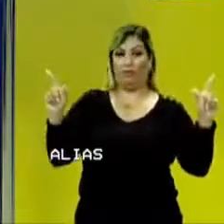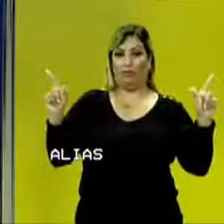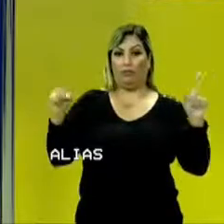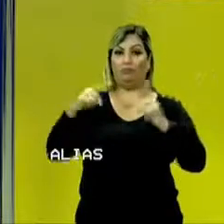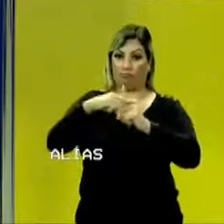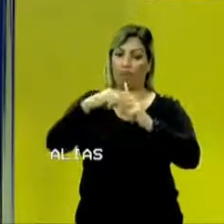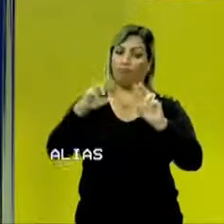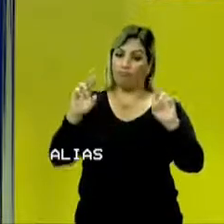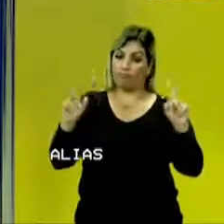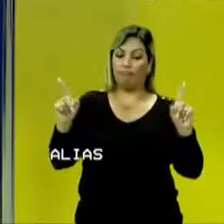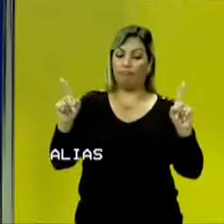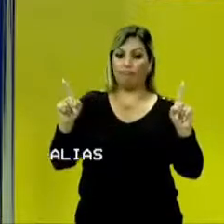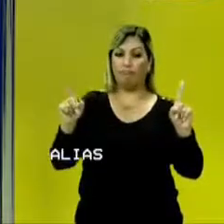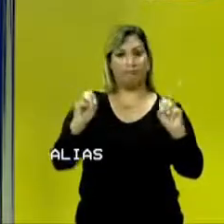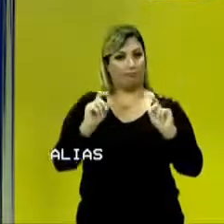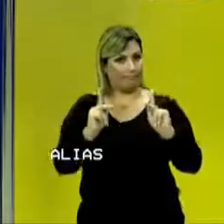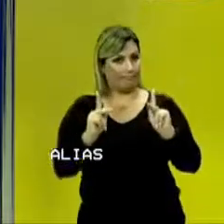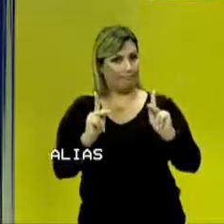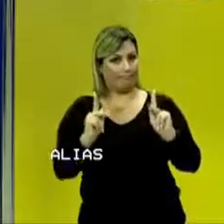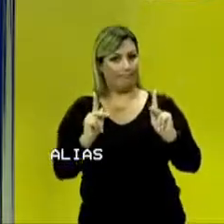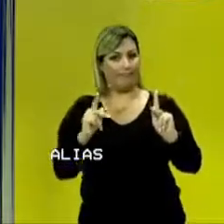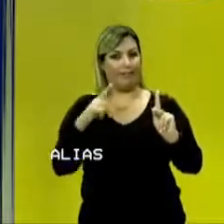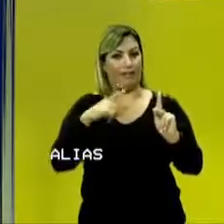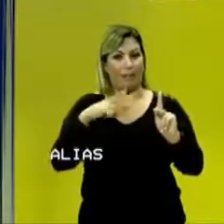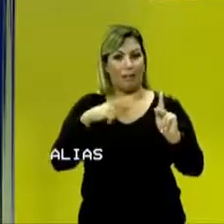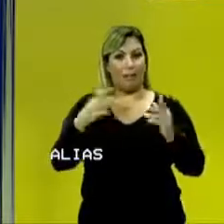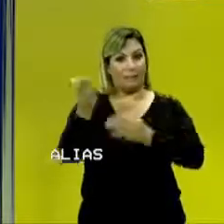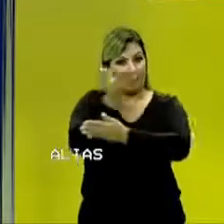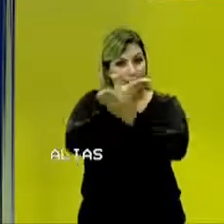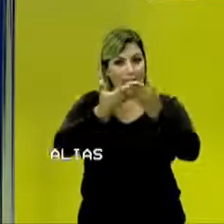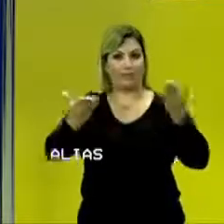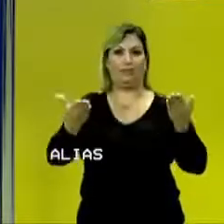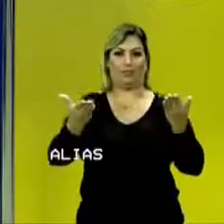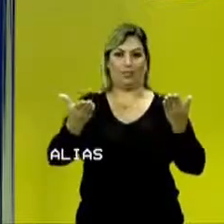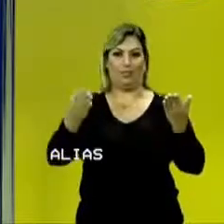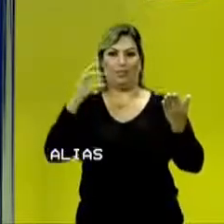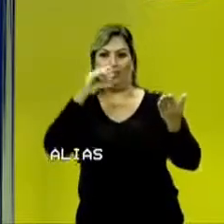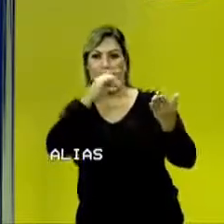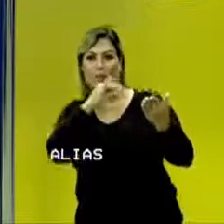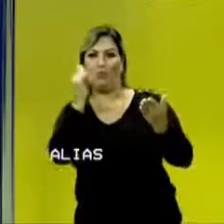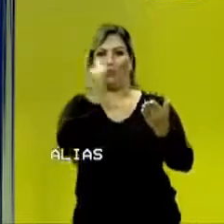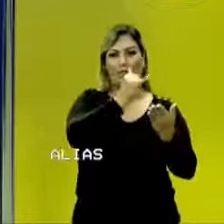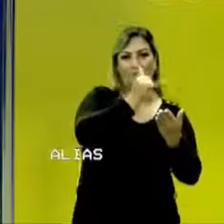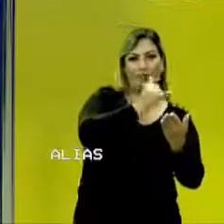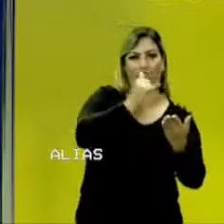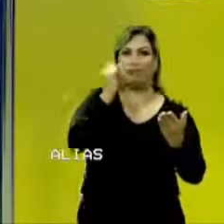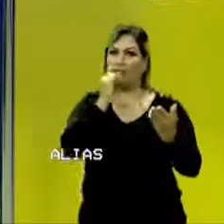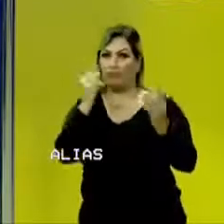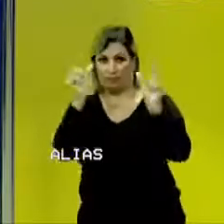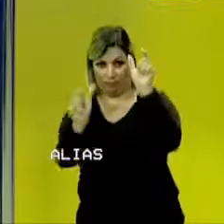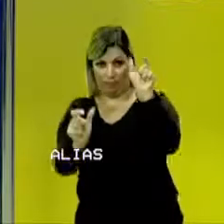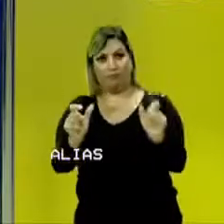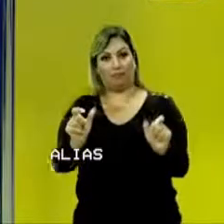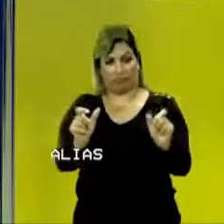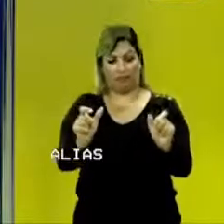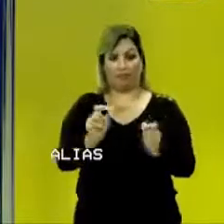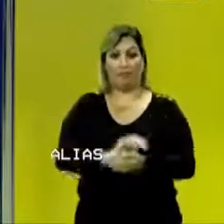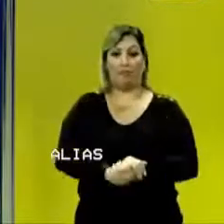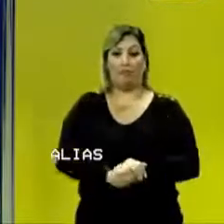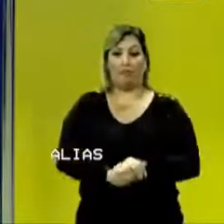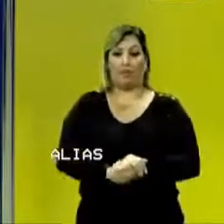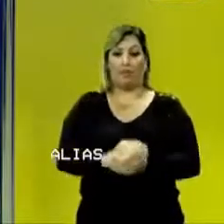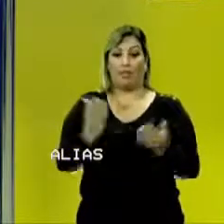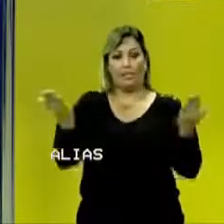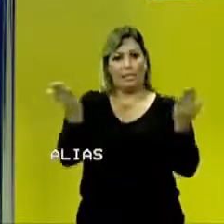com grau de temperatura diferente, tá ok? E aí é uma transferência de energia entre um e o outro. E,